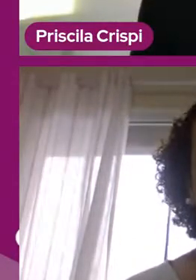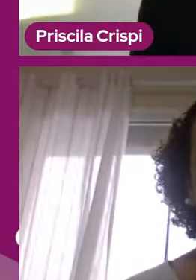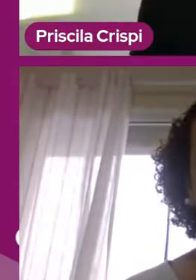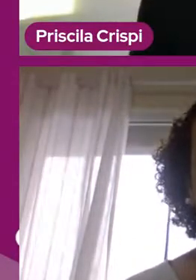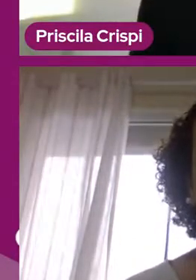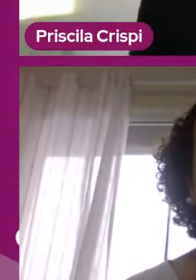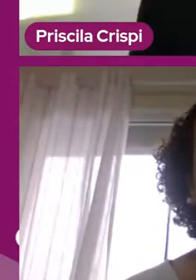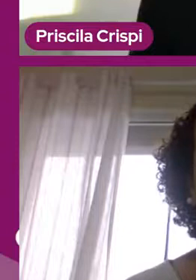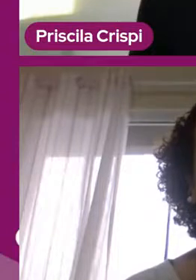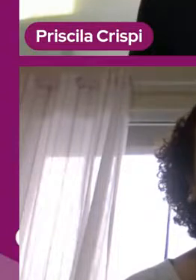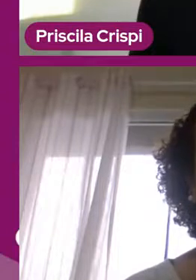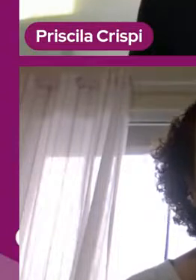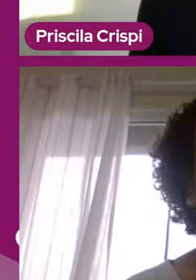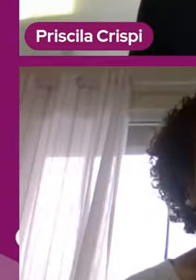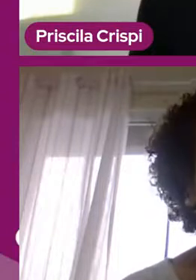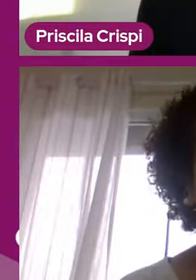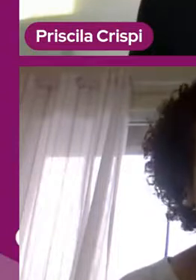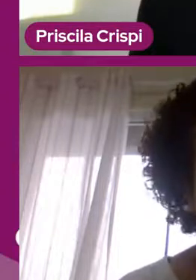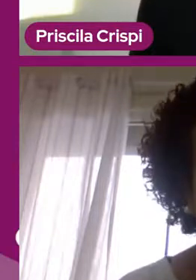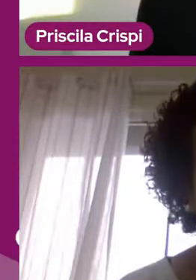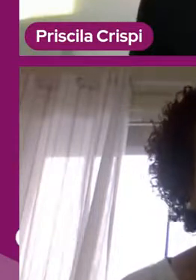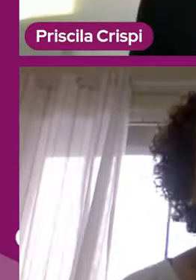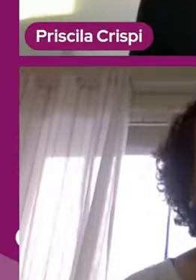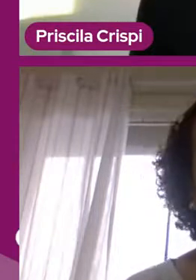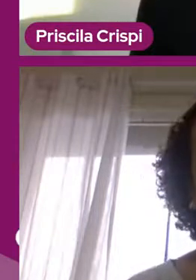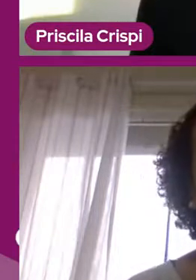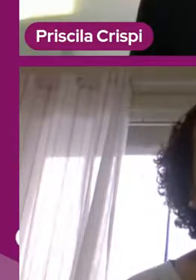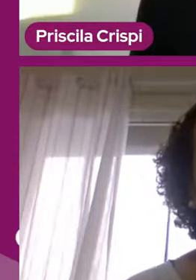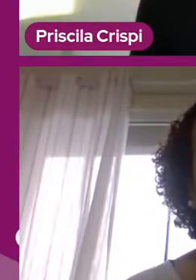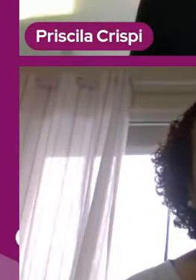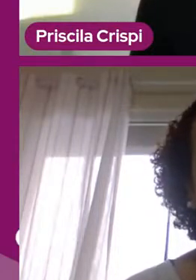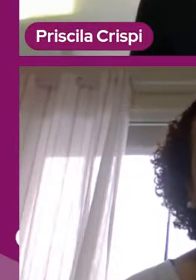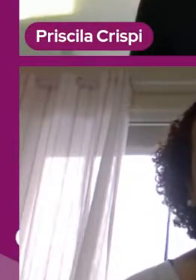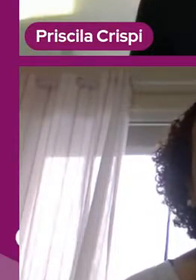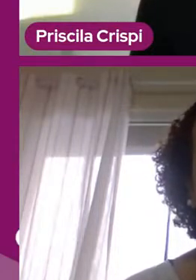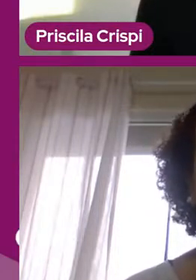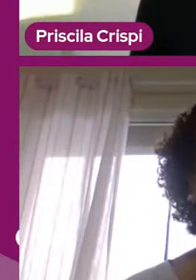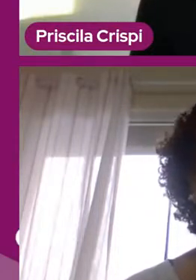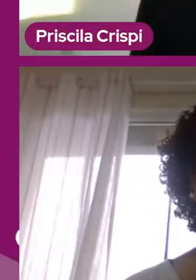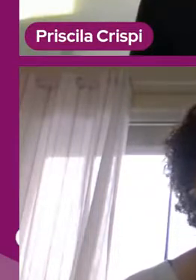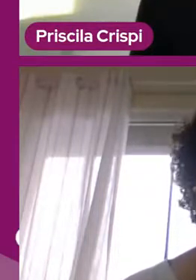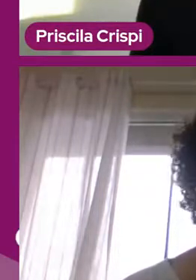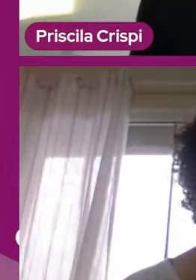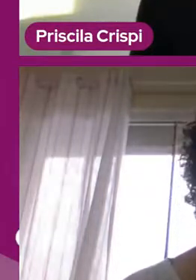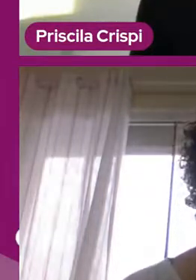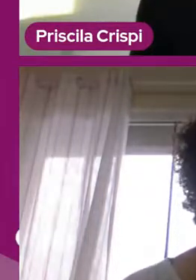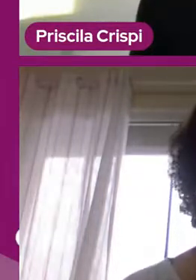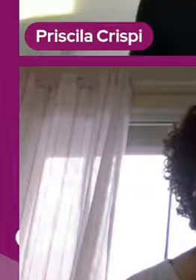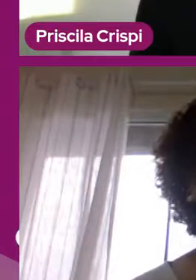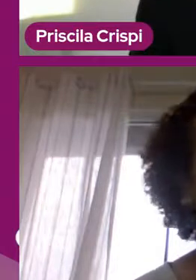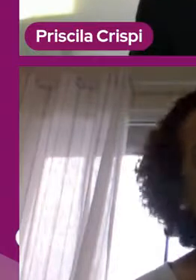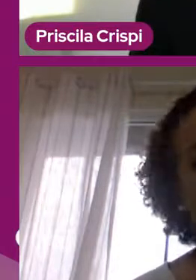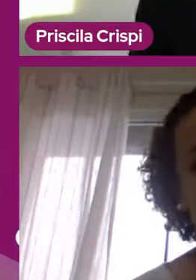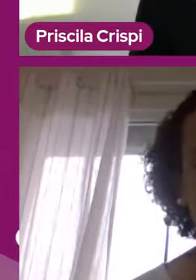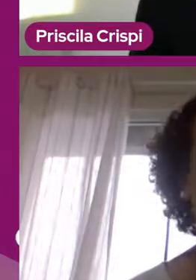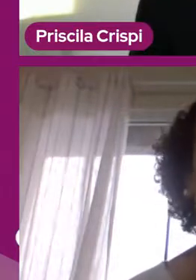leciono por uma turma de pré dois, que são crianças na faixa etária de cinco, seis anos. Agora